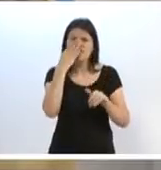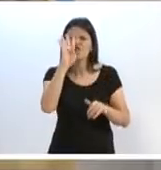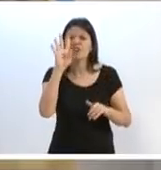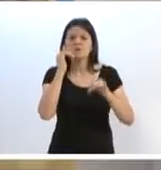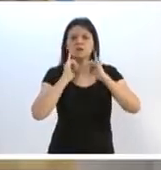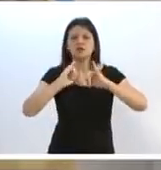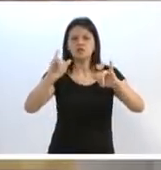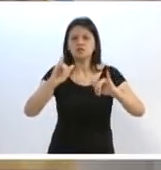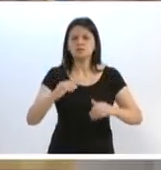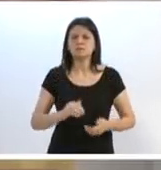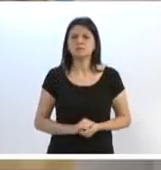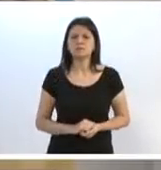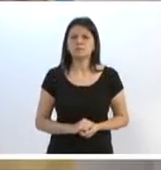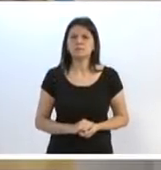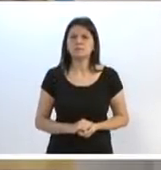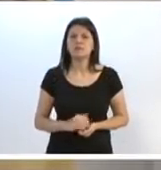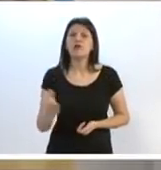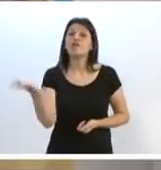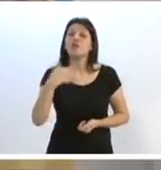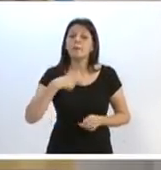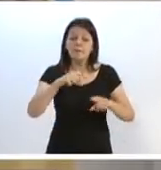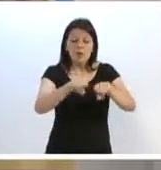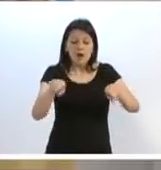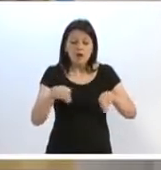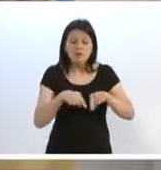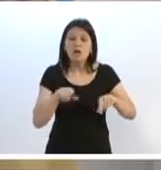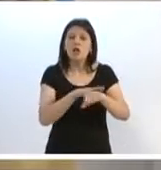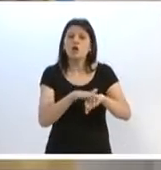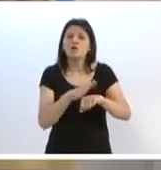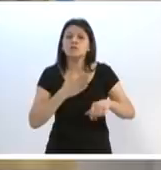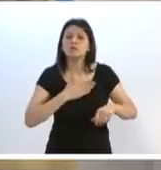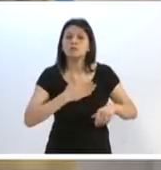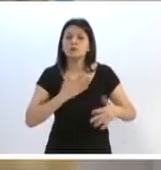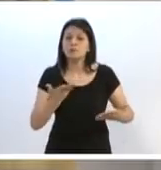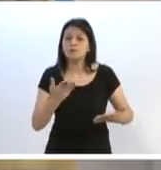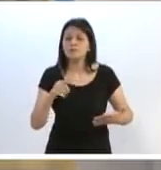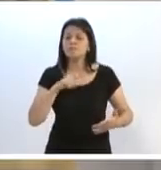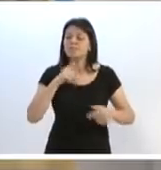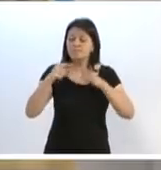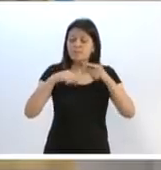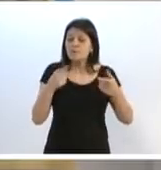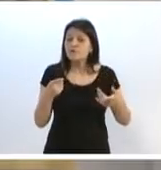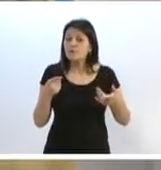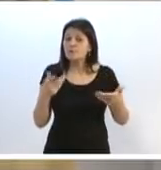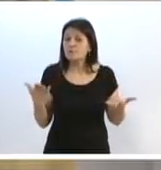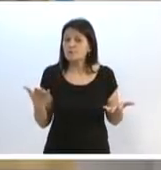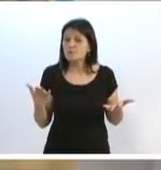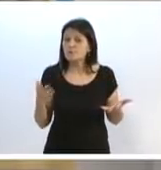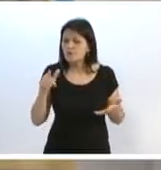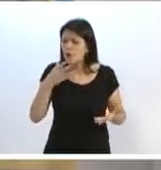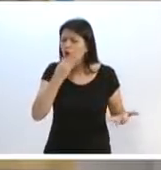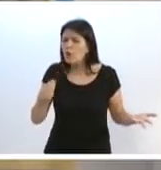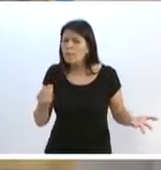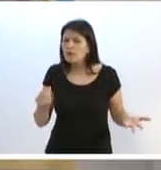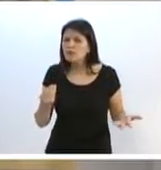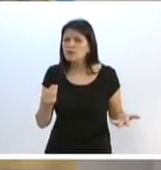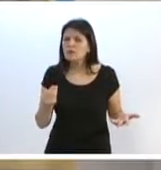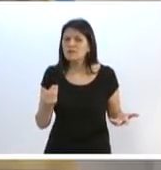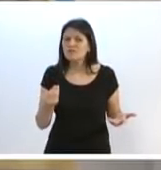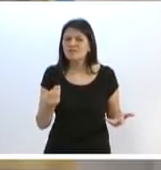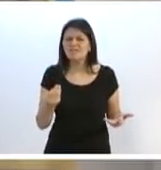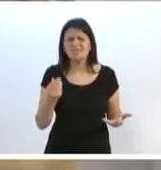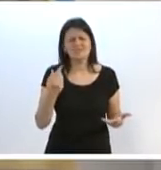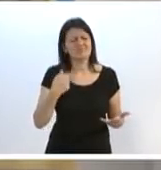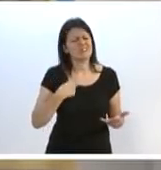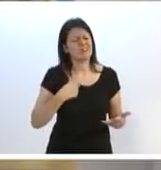enfrente. Vai no meu gabinete. Tem dúvidas? Vem falar comigo. Agora, seja homem. Não leve para dentro